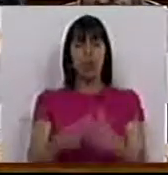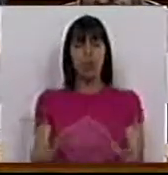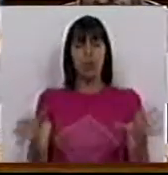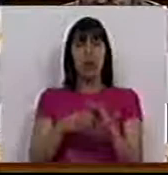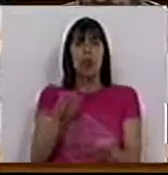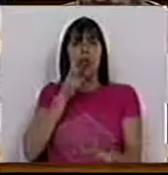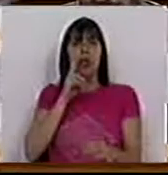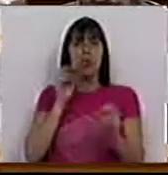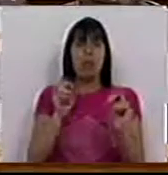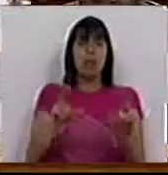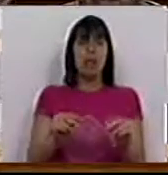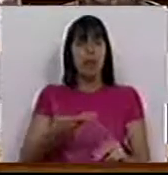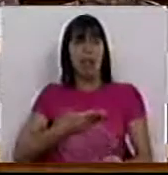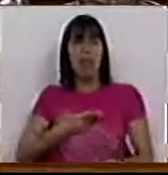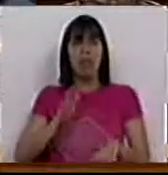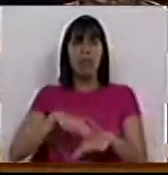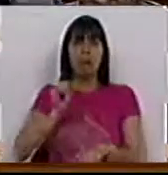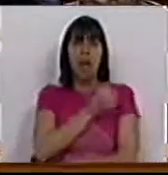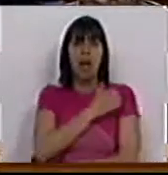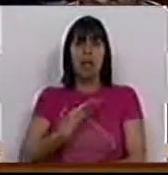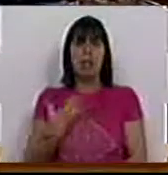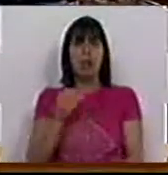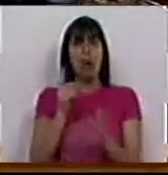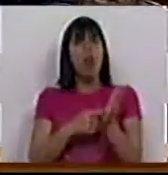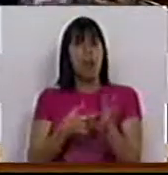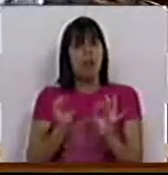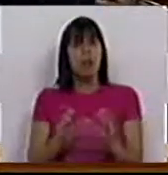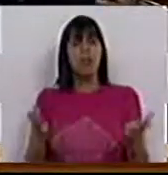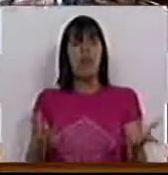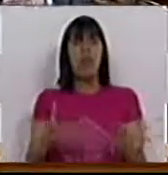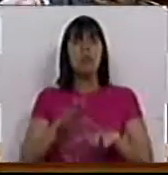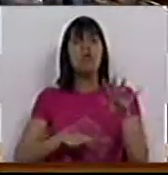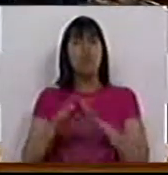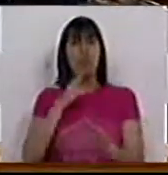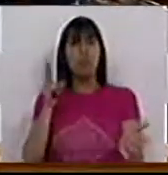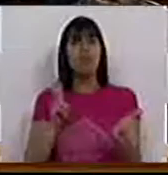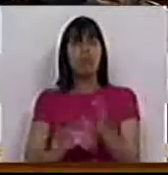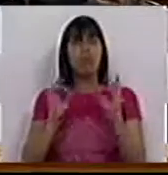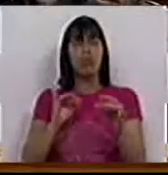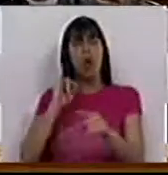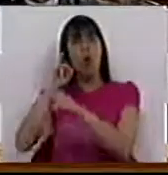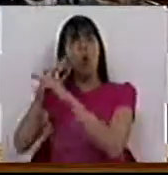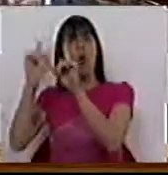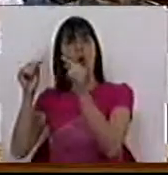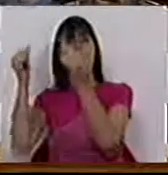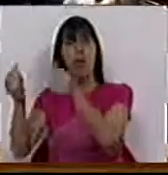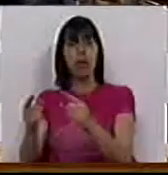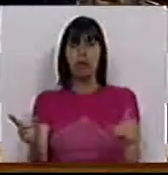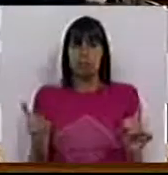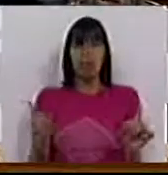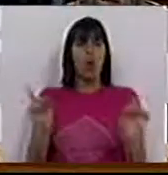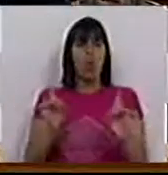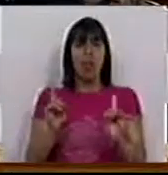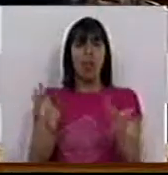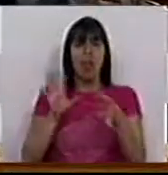sob o pretexto do saneamento financeiro da Casa do Douro, absolutamente necessário, o que se está a fazer é uma outra coisa, que não